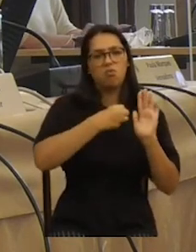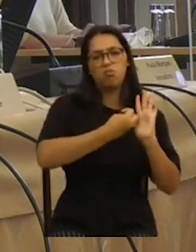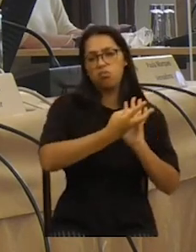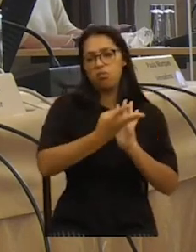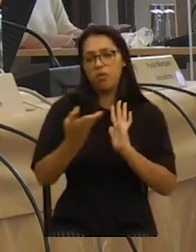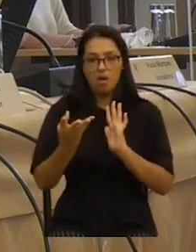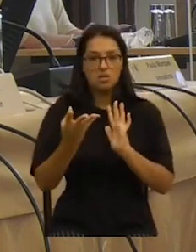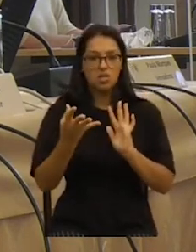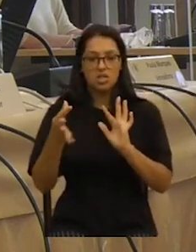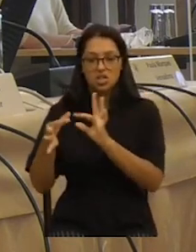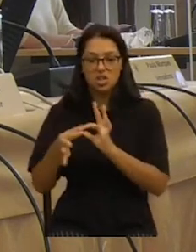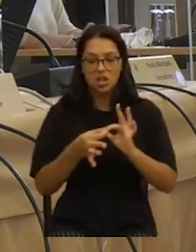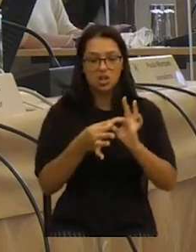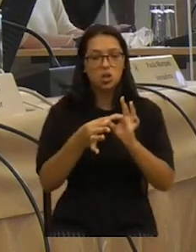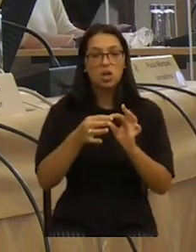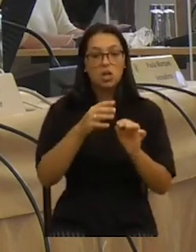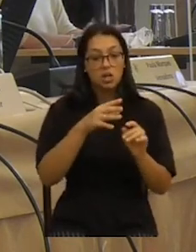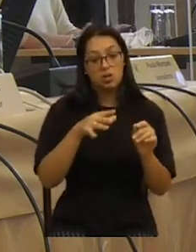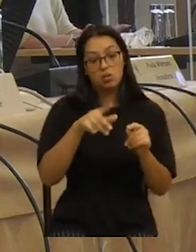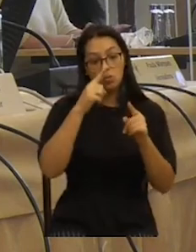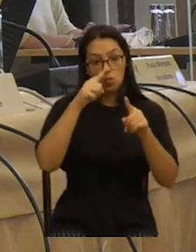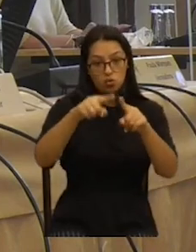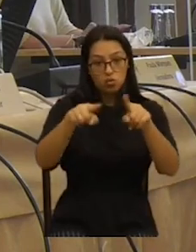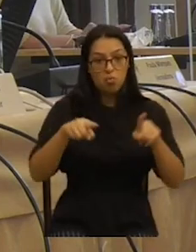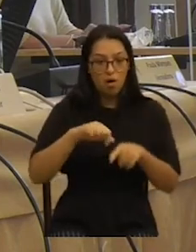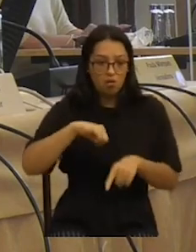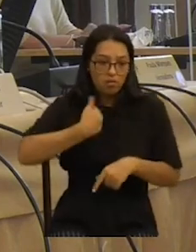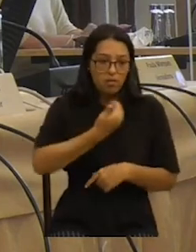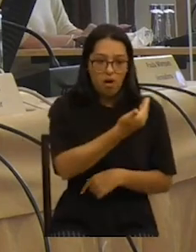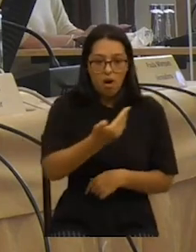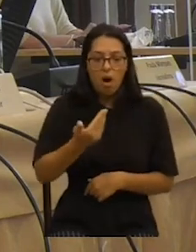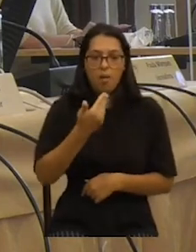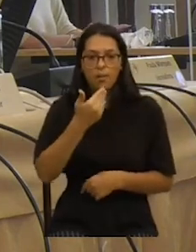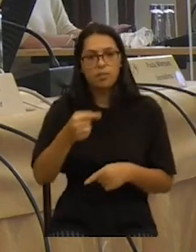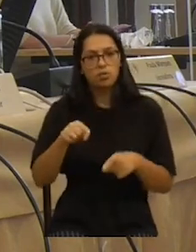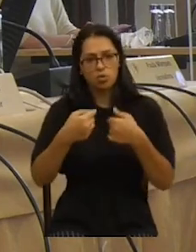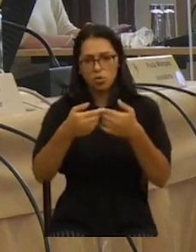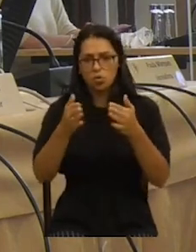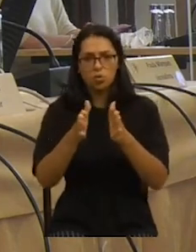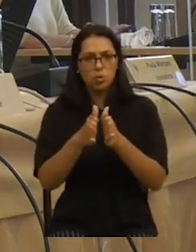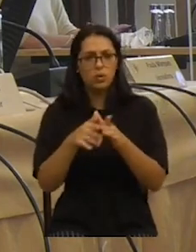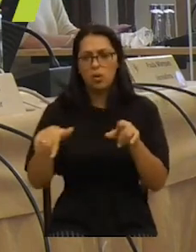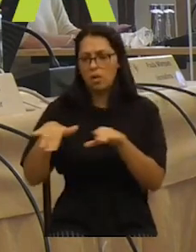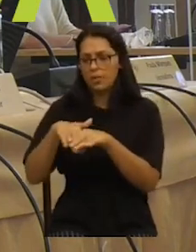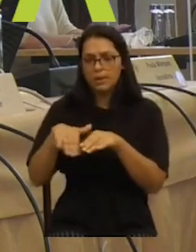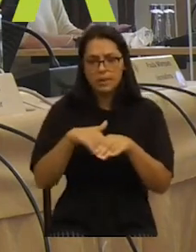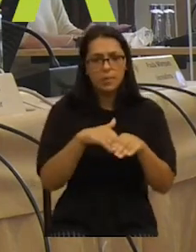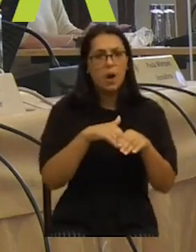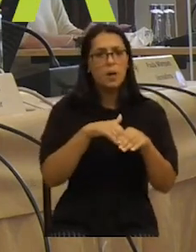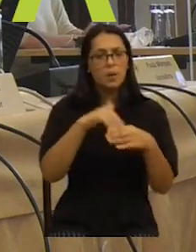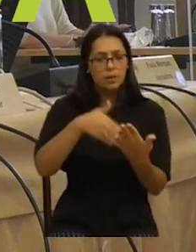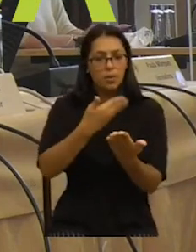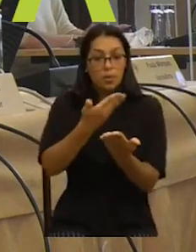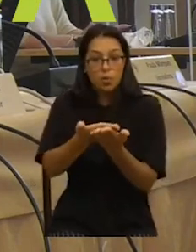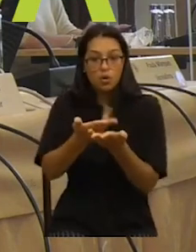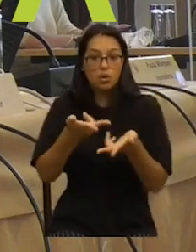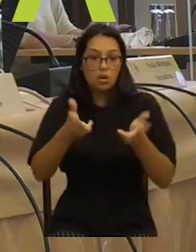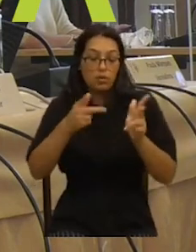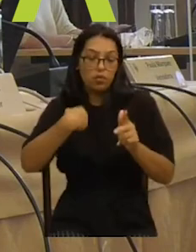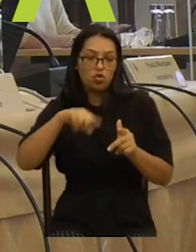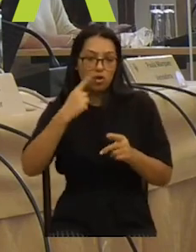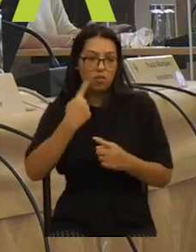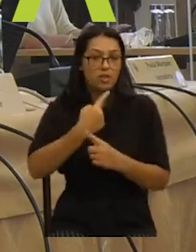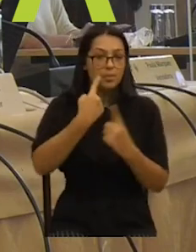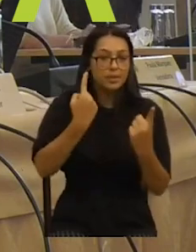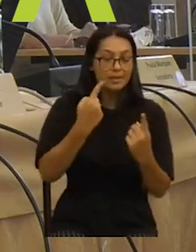ligações entre os espaços verdes da cidade que já existem e, portanto, queríamos convocar toda a gente, até a participar na proposta do livro que queremos apresentar na rentré,